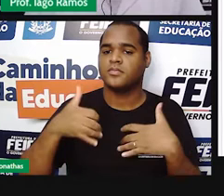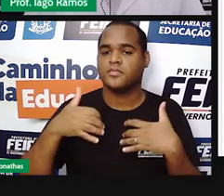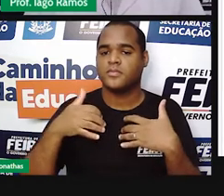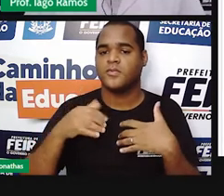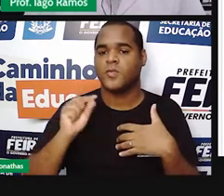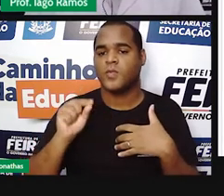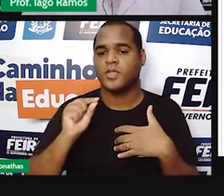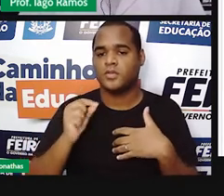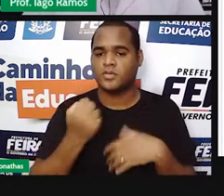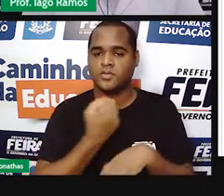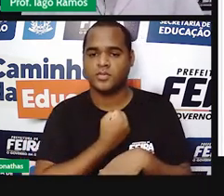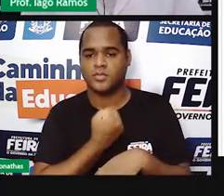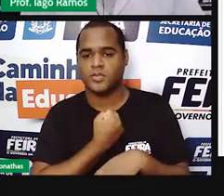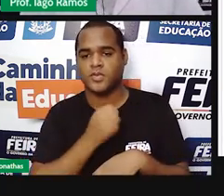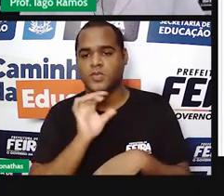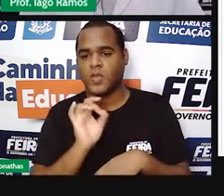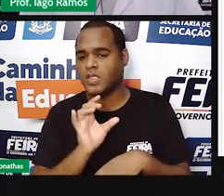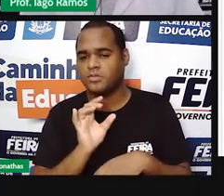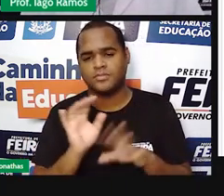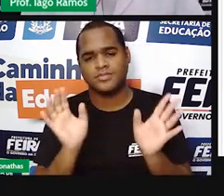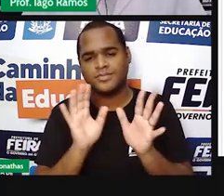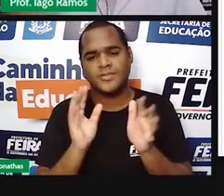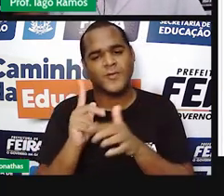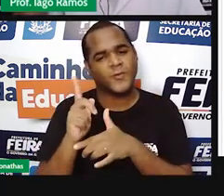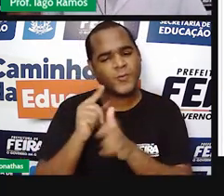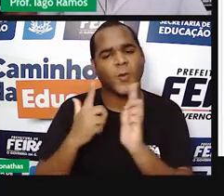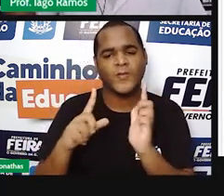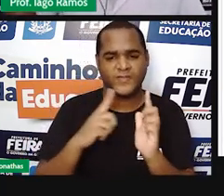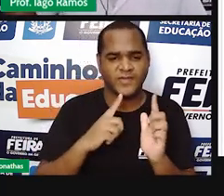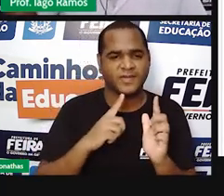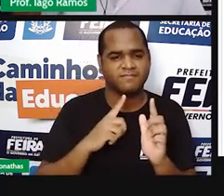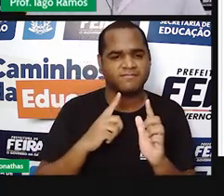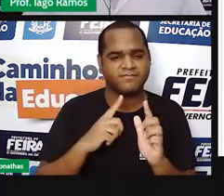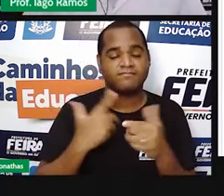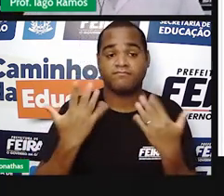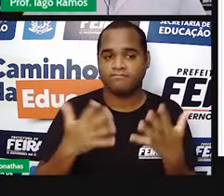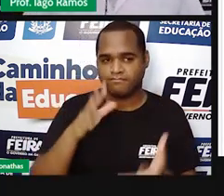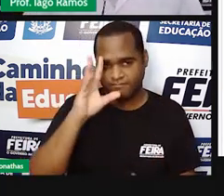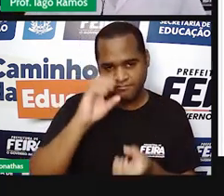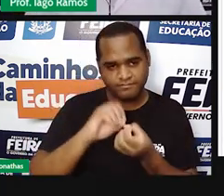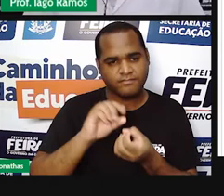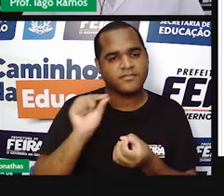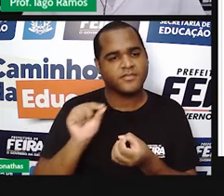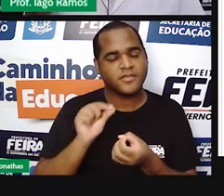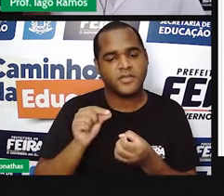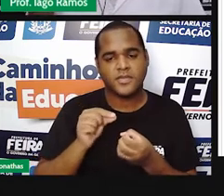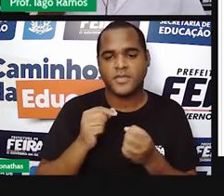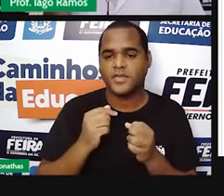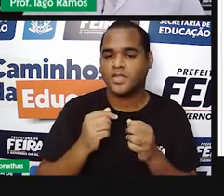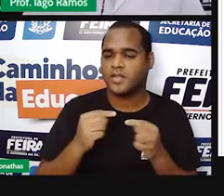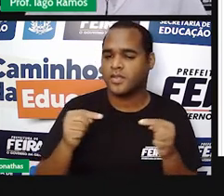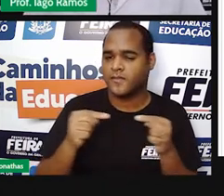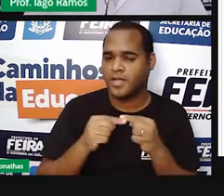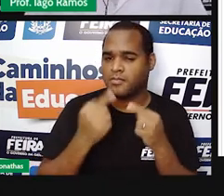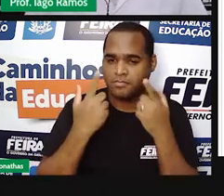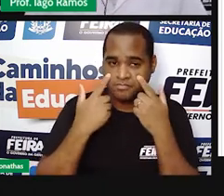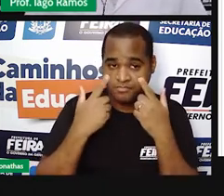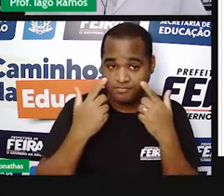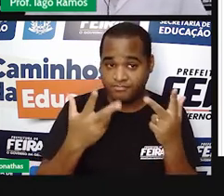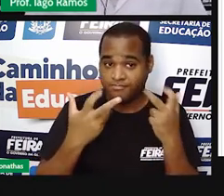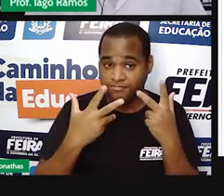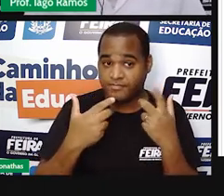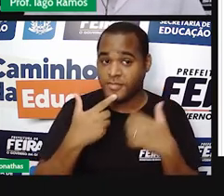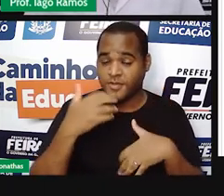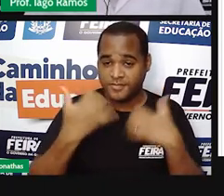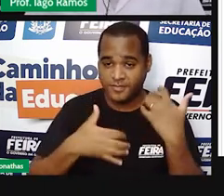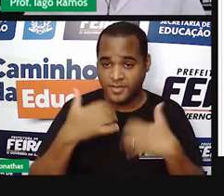de número, não é verdade? Então, vamos entender isso? De uma vez, tá? Então, se liga aí, porque agora é o vai